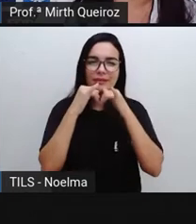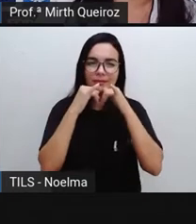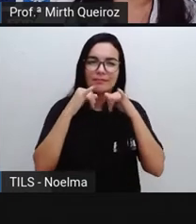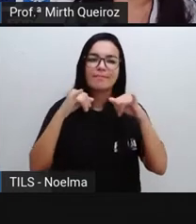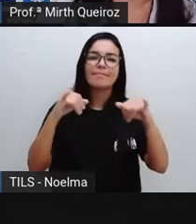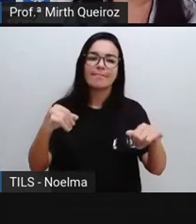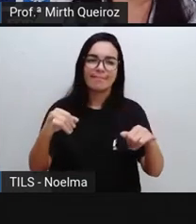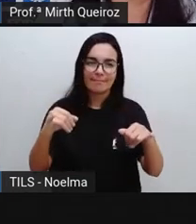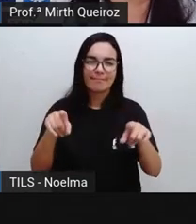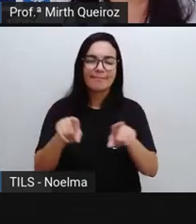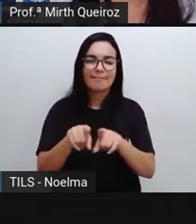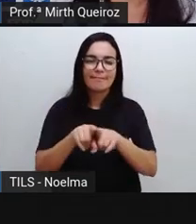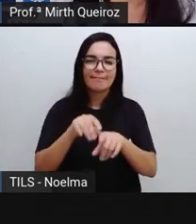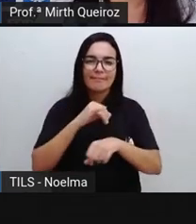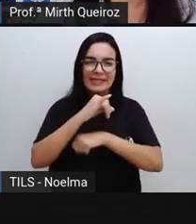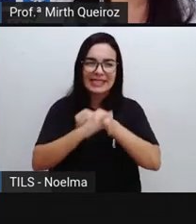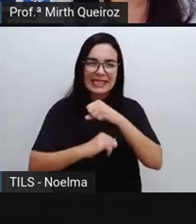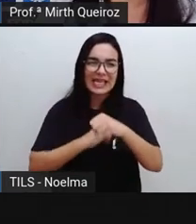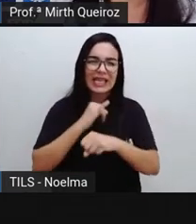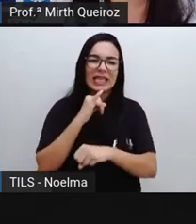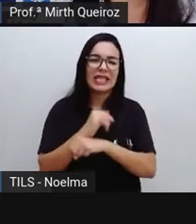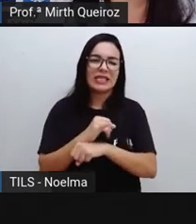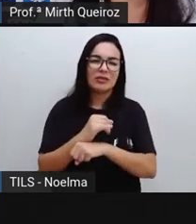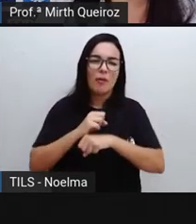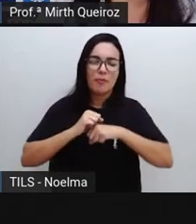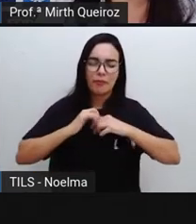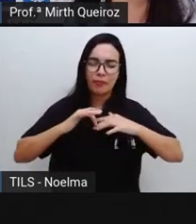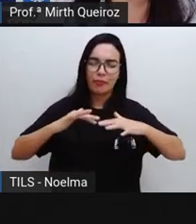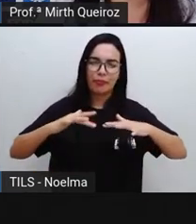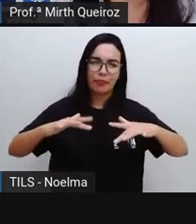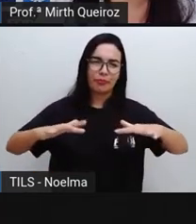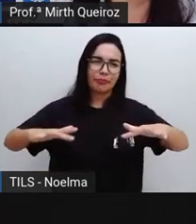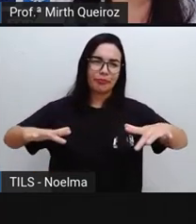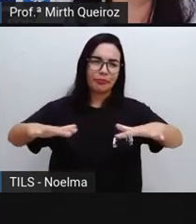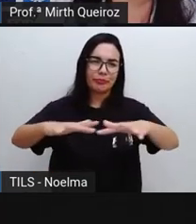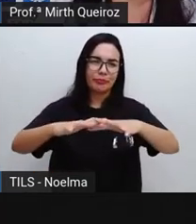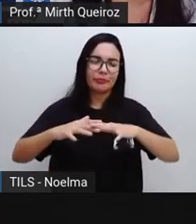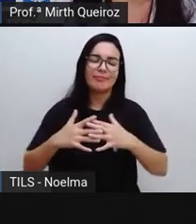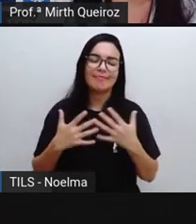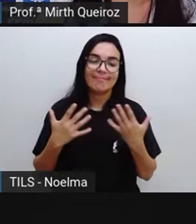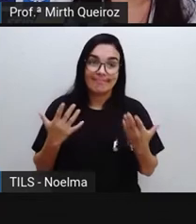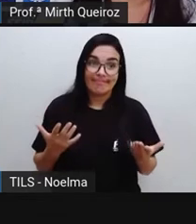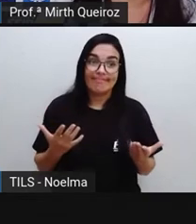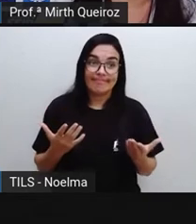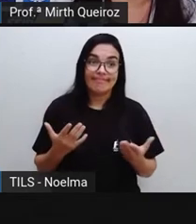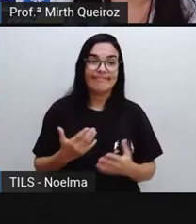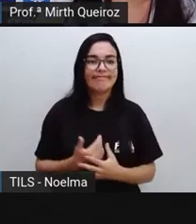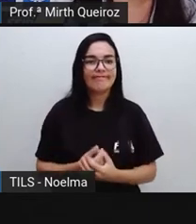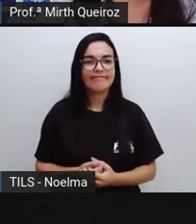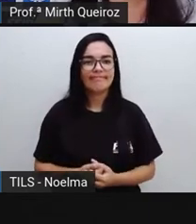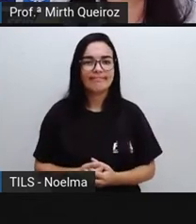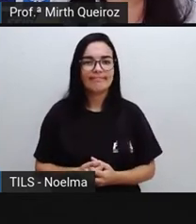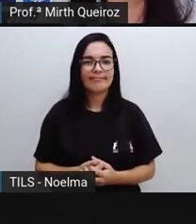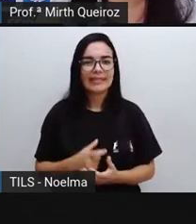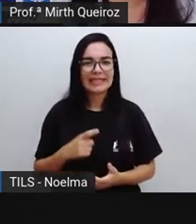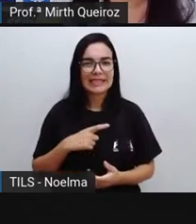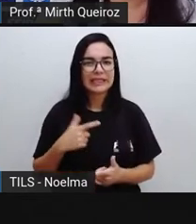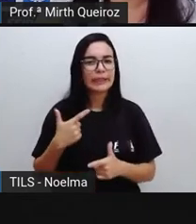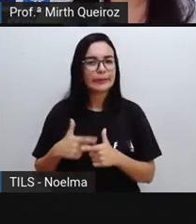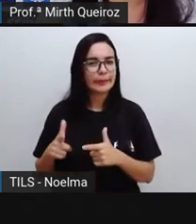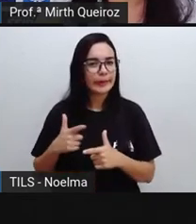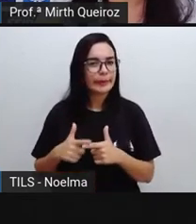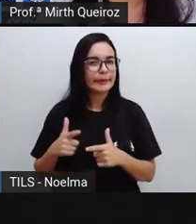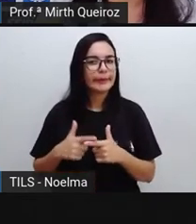meio digital, através das plataformas aí digitais, né? E que vem causando